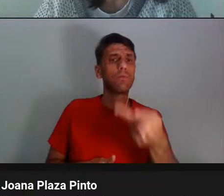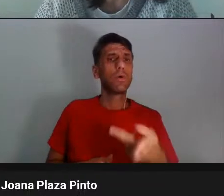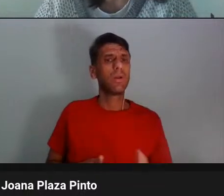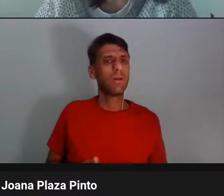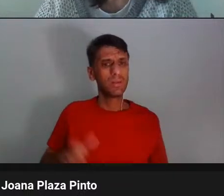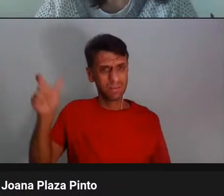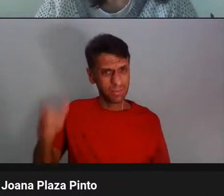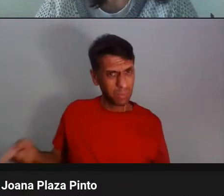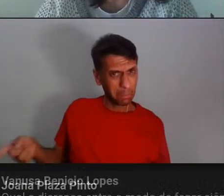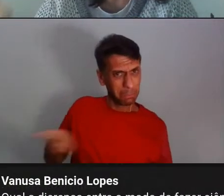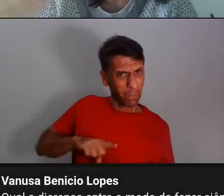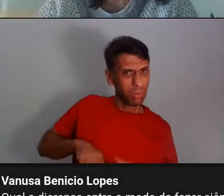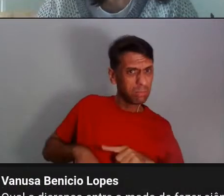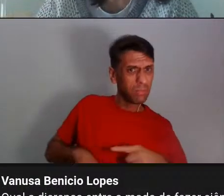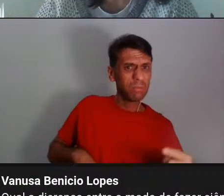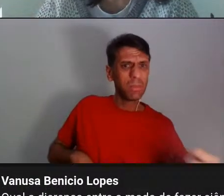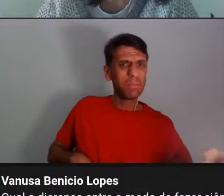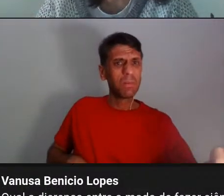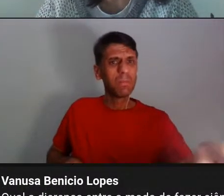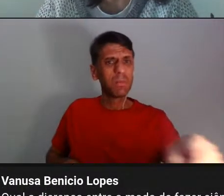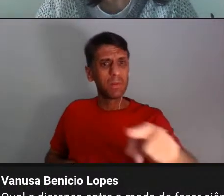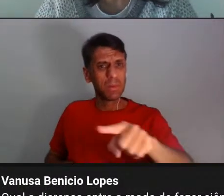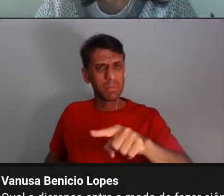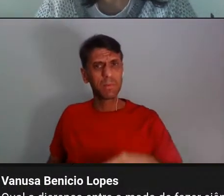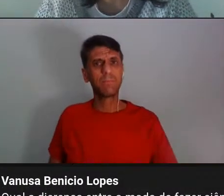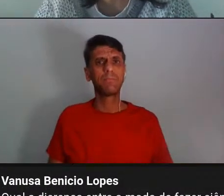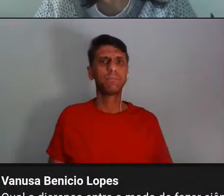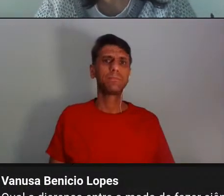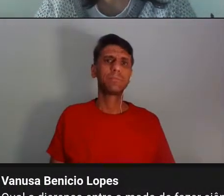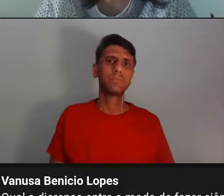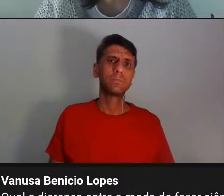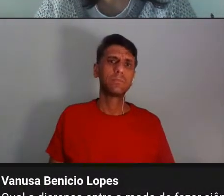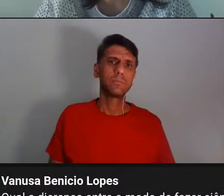né, então, é E outra, né, Letícia? Oi?